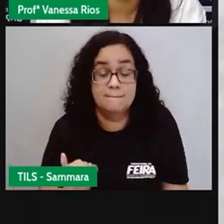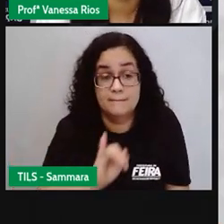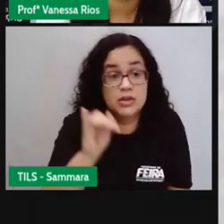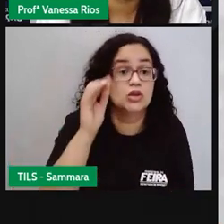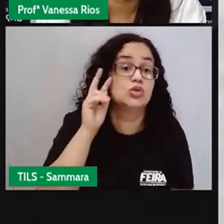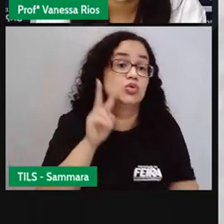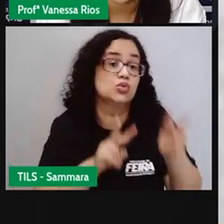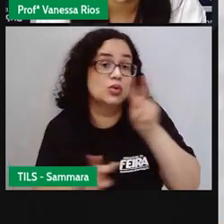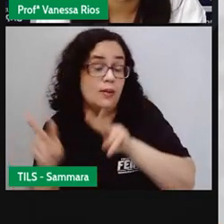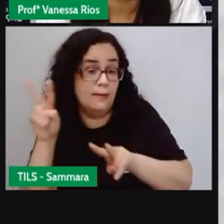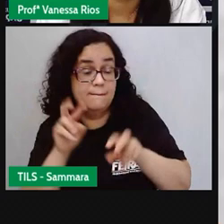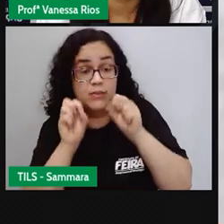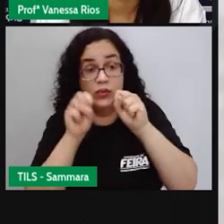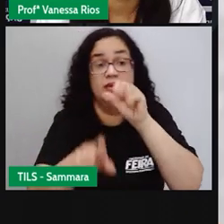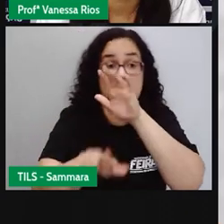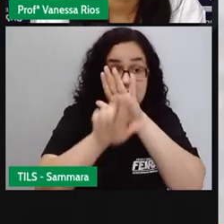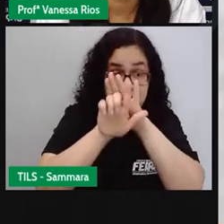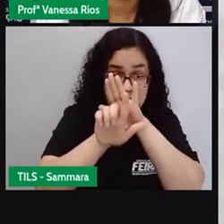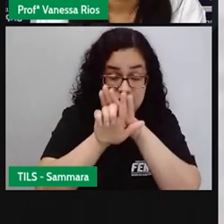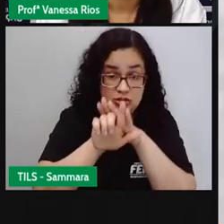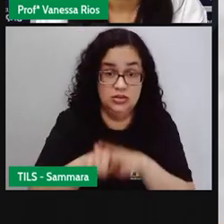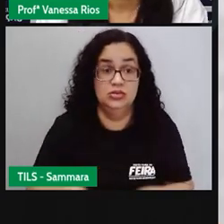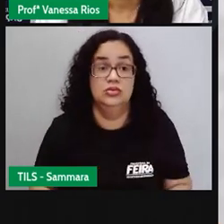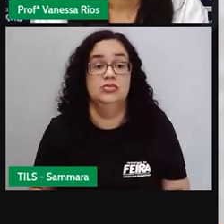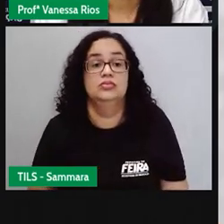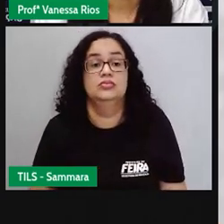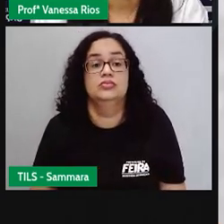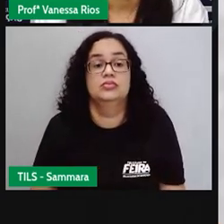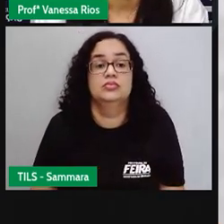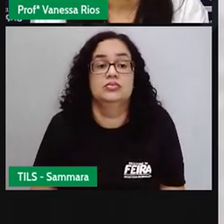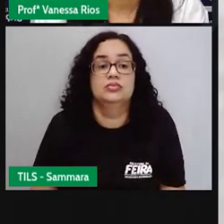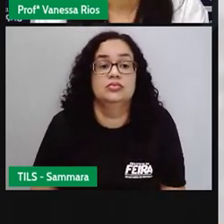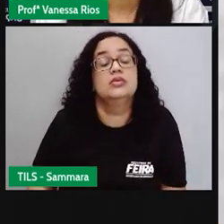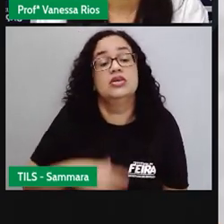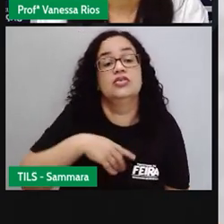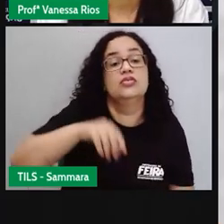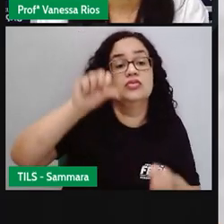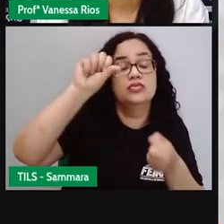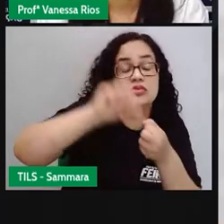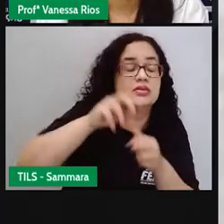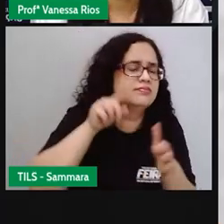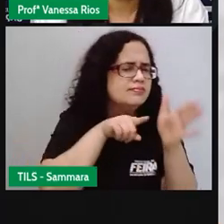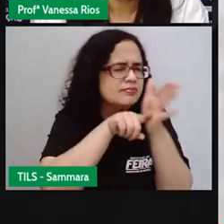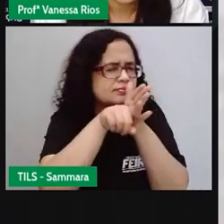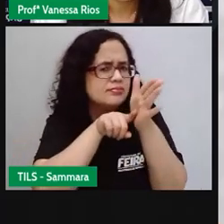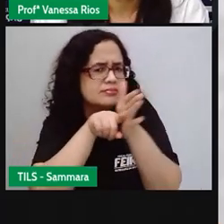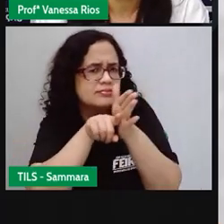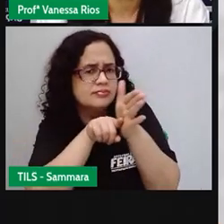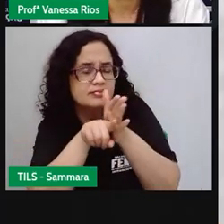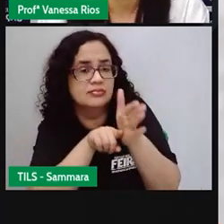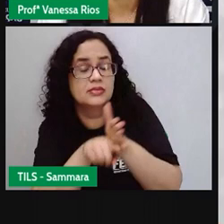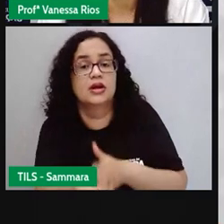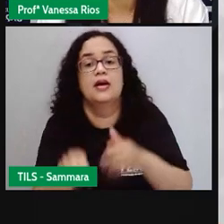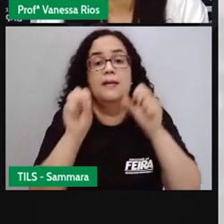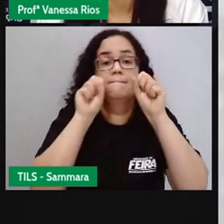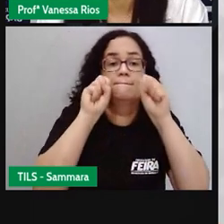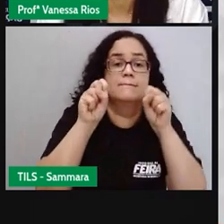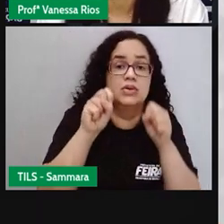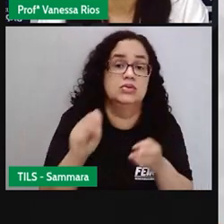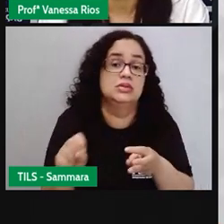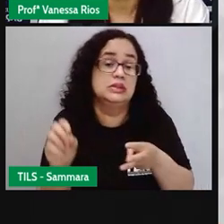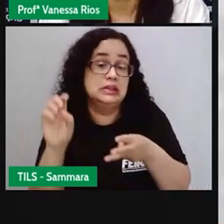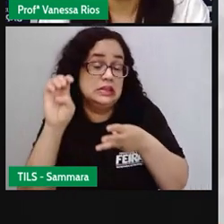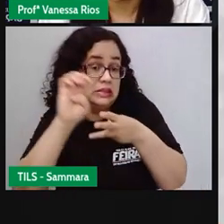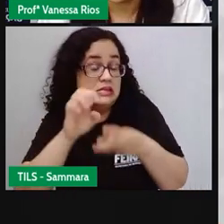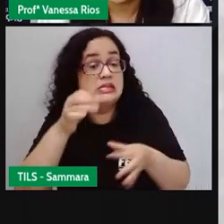observar que o poder legislativo também tem a função de fazer essa fiscalização, né, do poder executivo